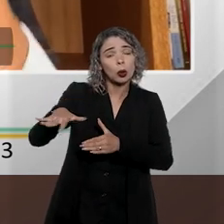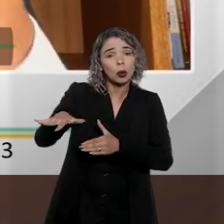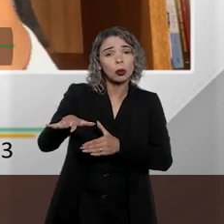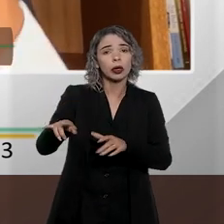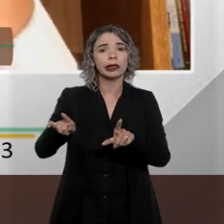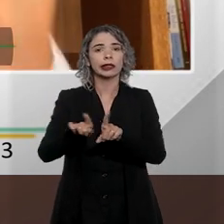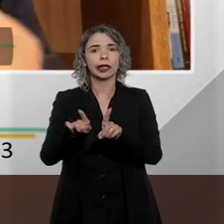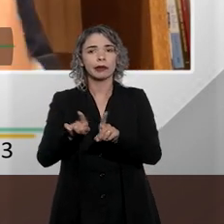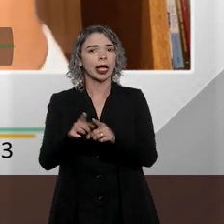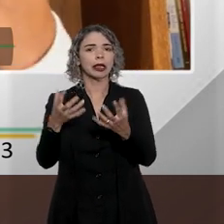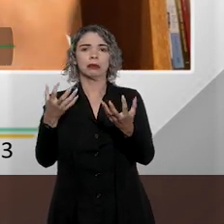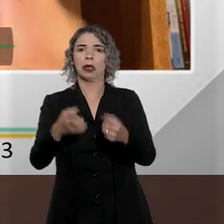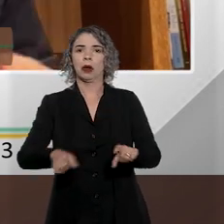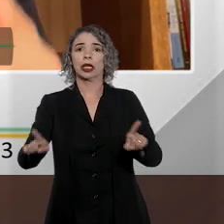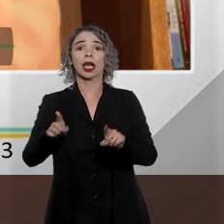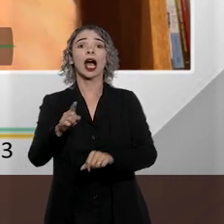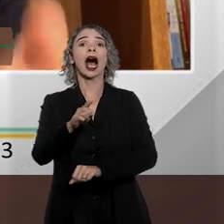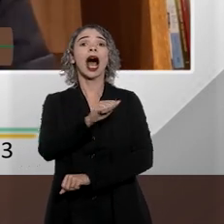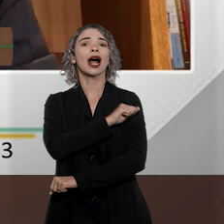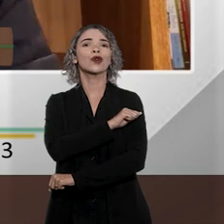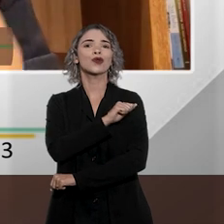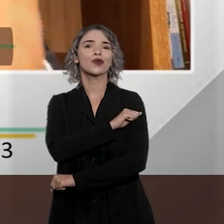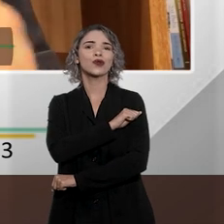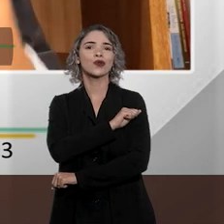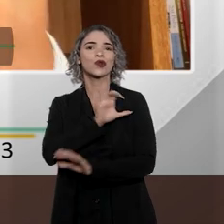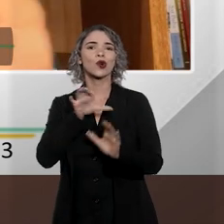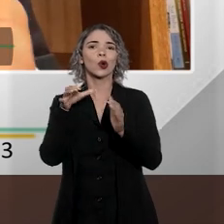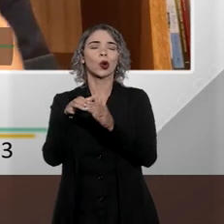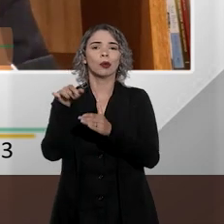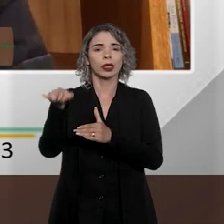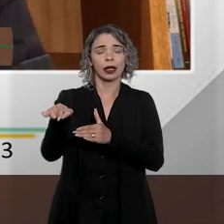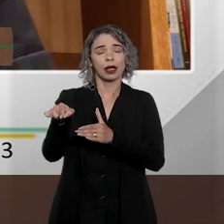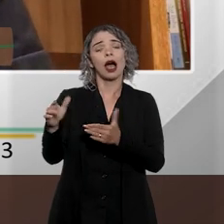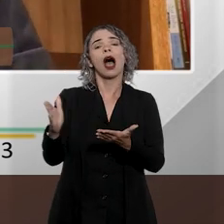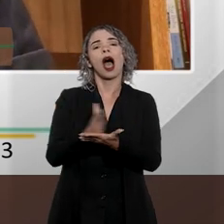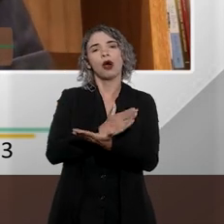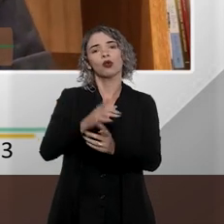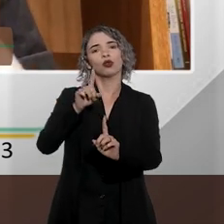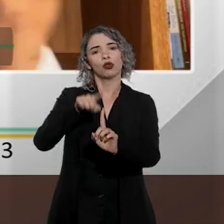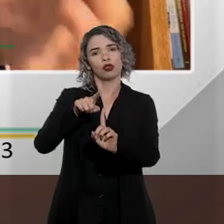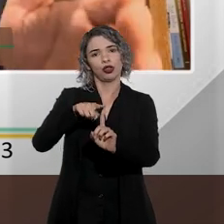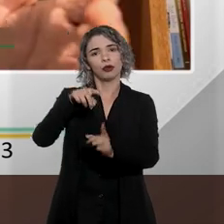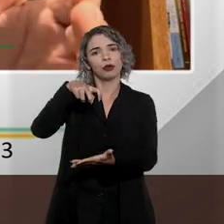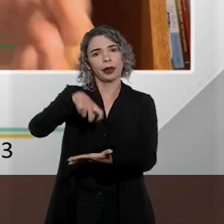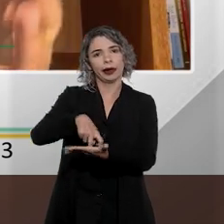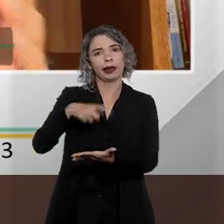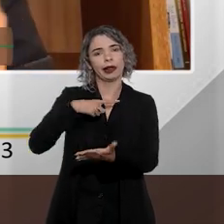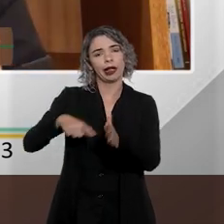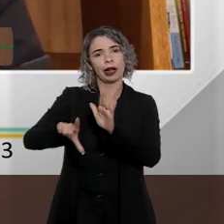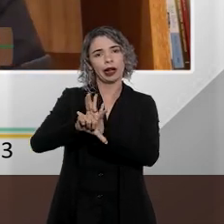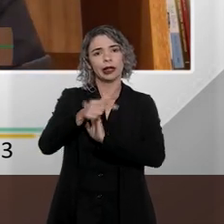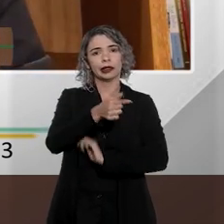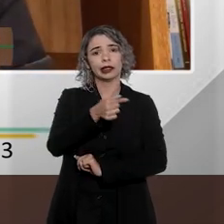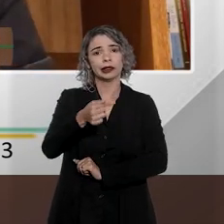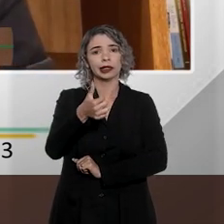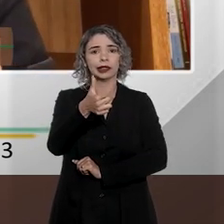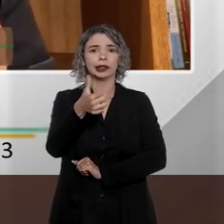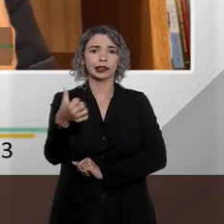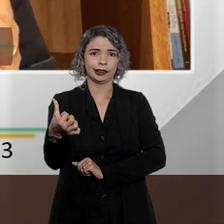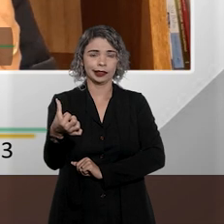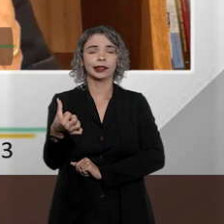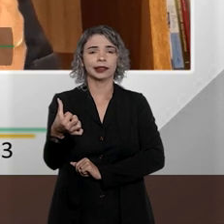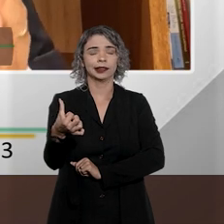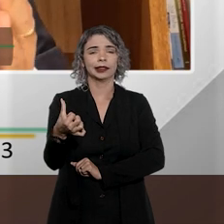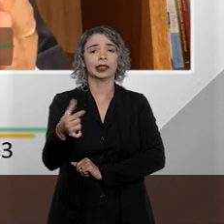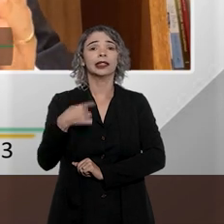estabelecimento escolar que não admite estudantes de determinado grupo racial, esses são alguns tipos penais previstos na lei 7.716.